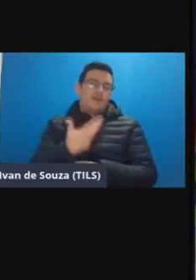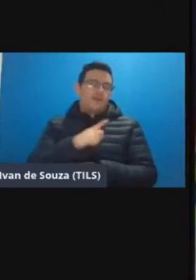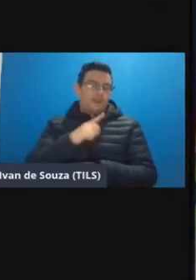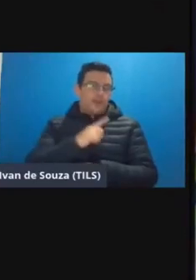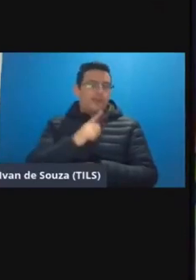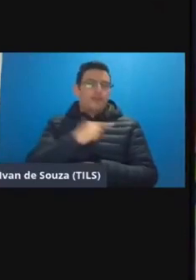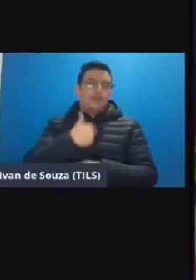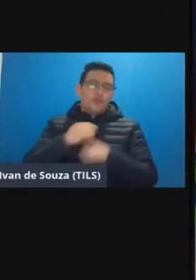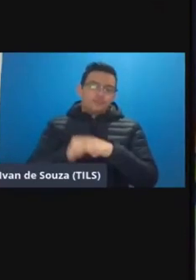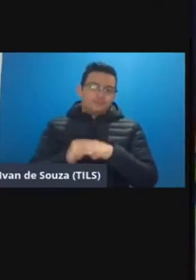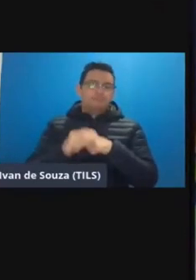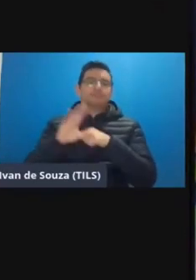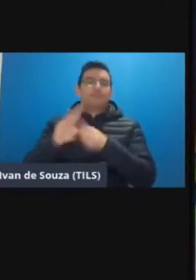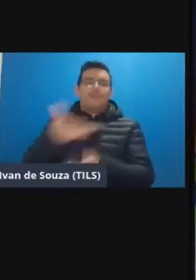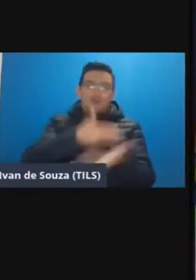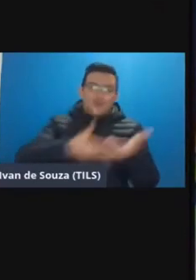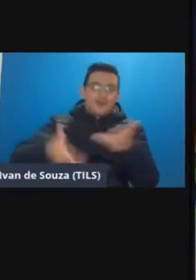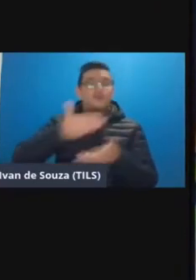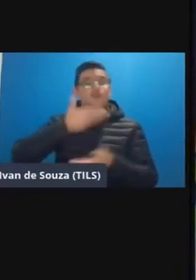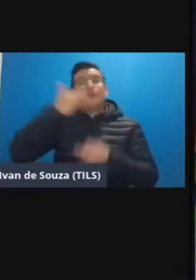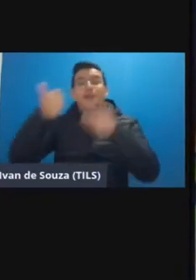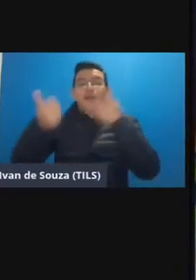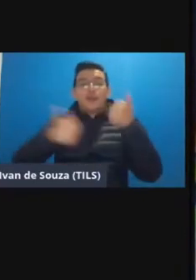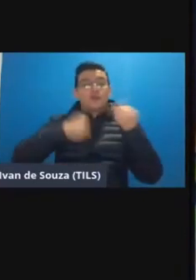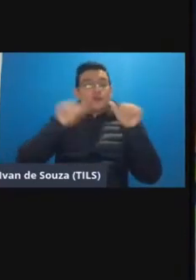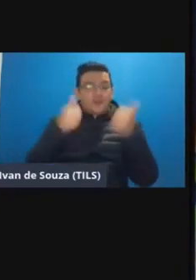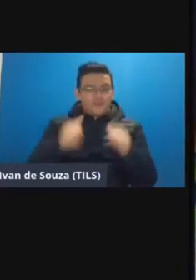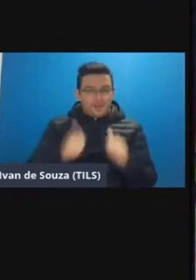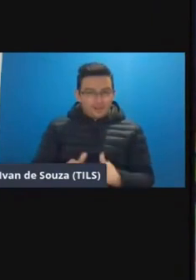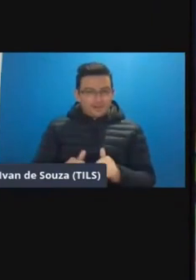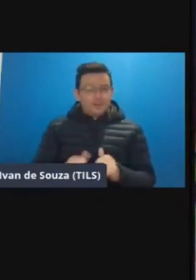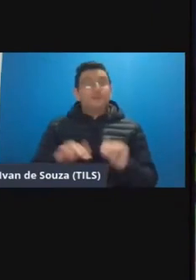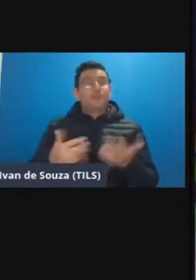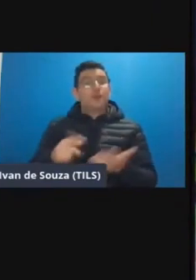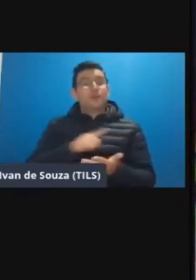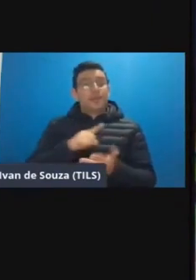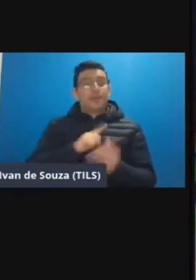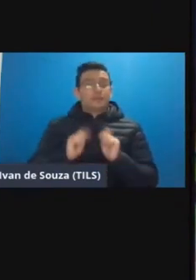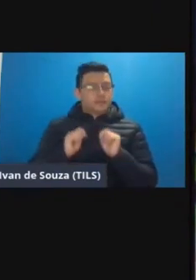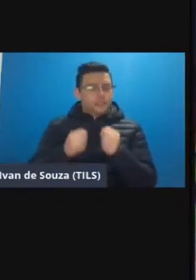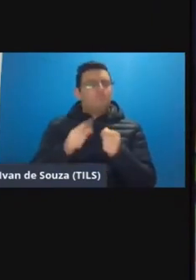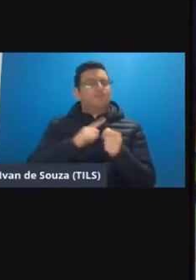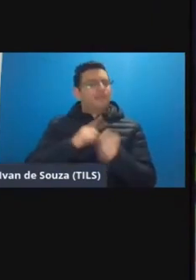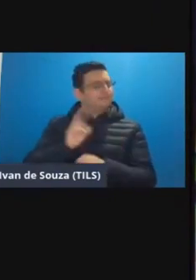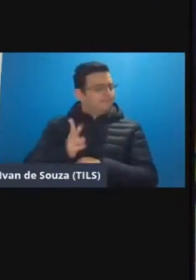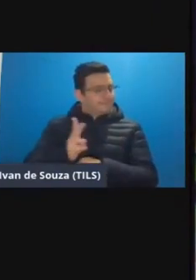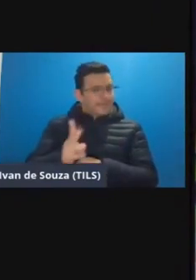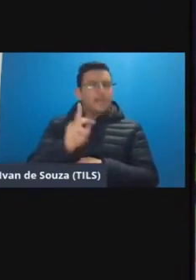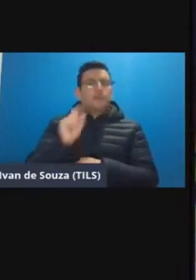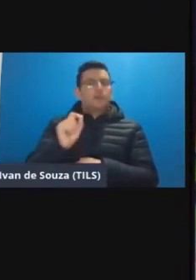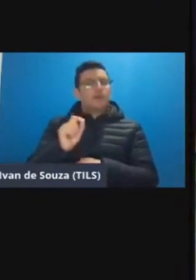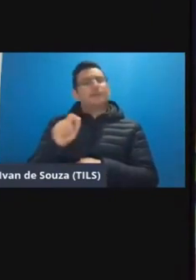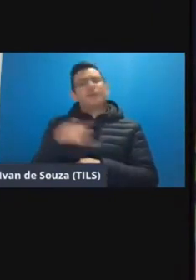e vou acumulando e vou trocando e vou melhorando vou me avaliando então existe existe dedicação muita sempre né para ser